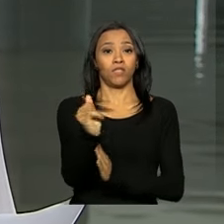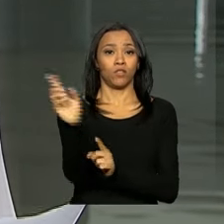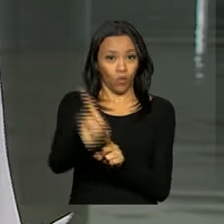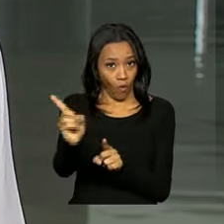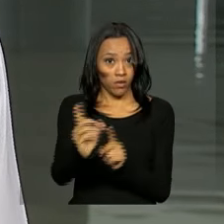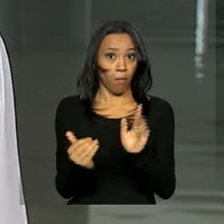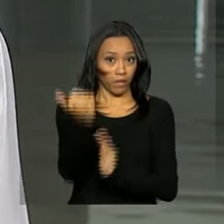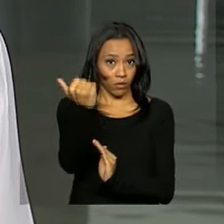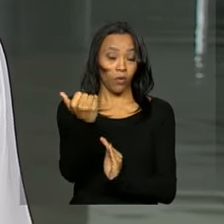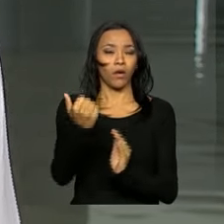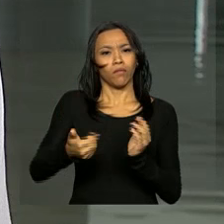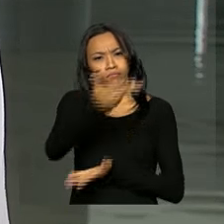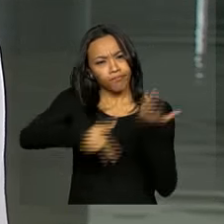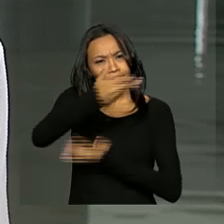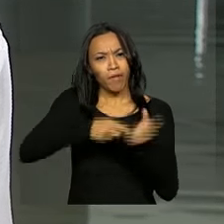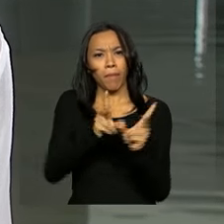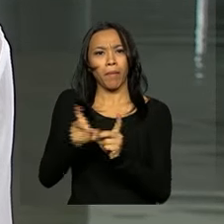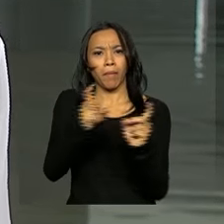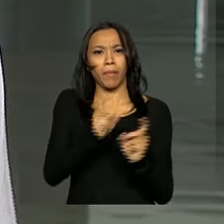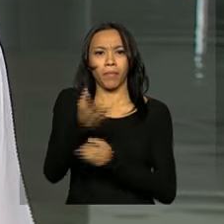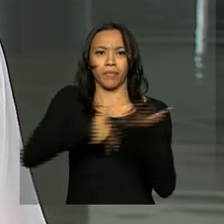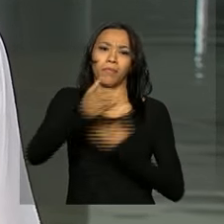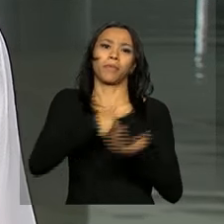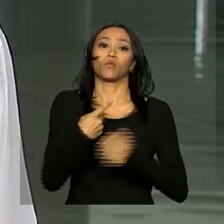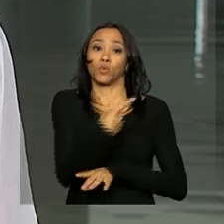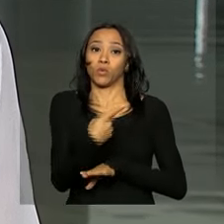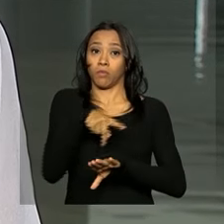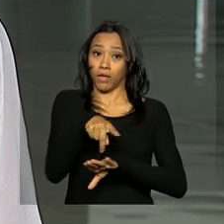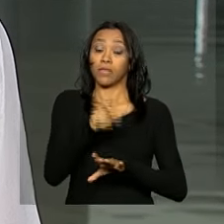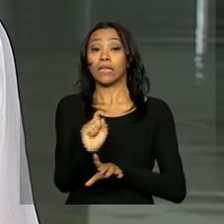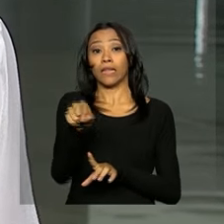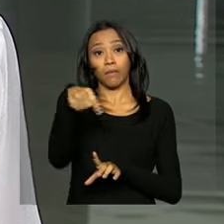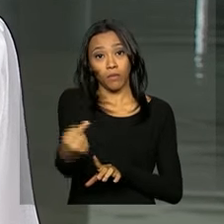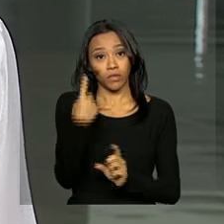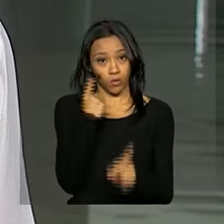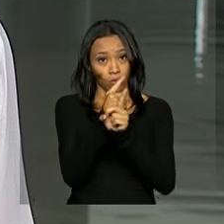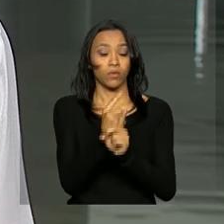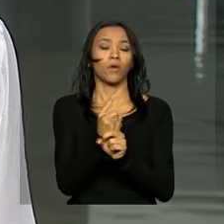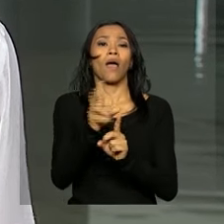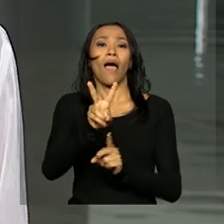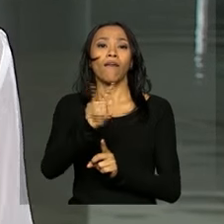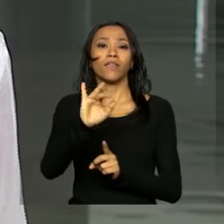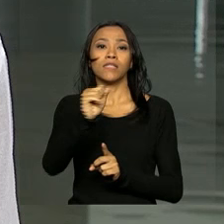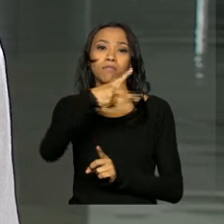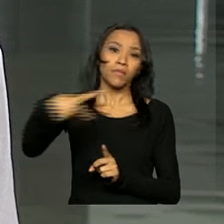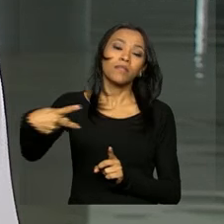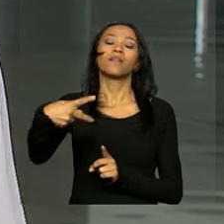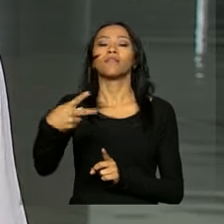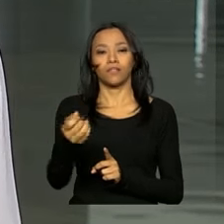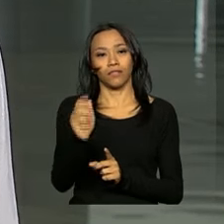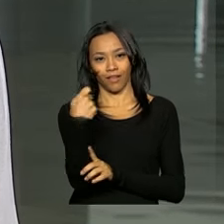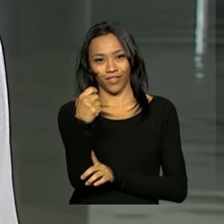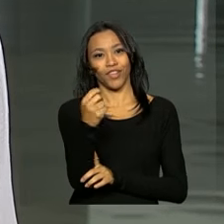o comércio entre Brasil e Argentina. Bom, depois dessa agenda com Michel Temer, a vice-presidente Gabriela Miquetti